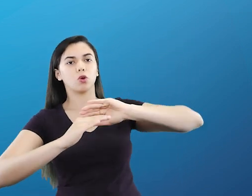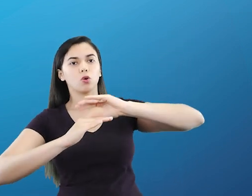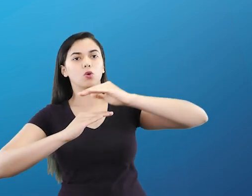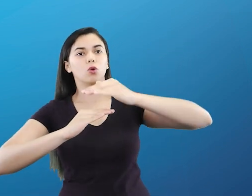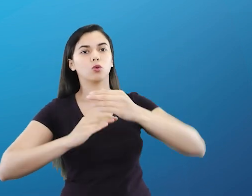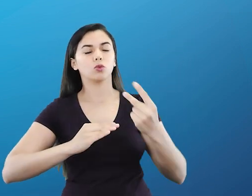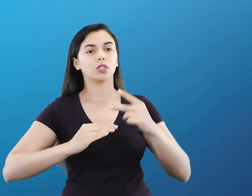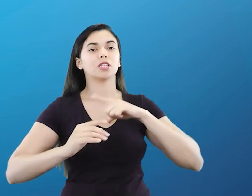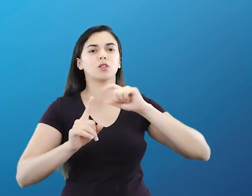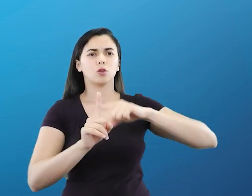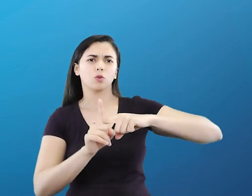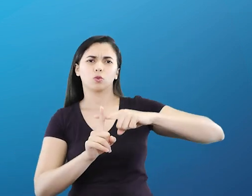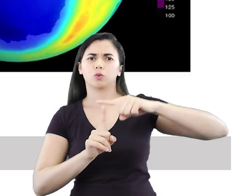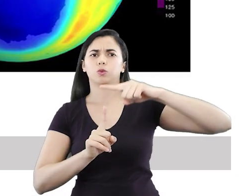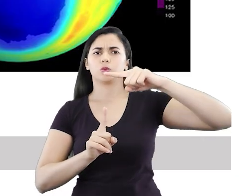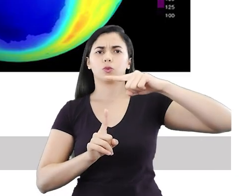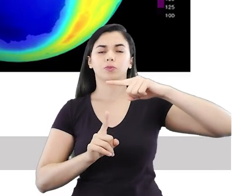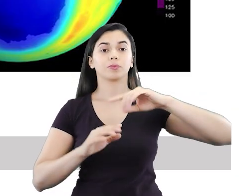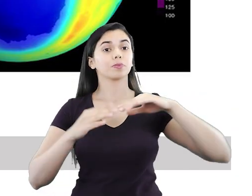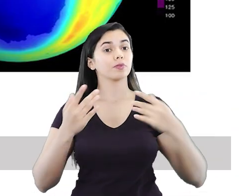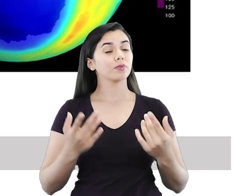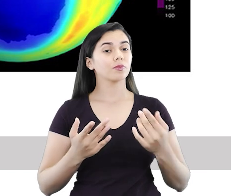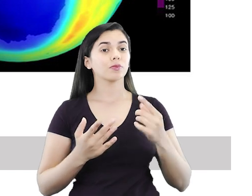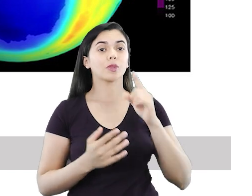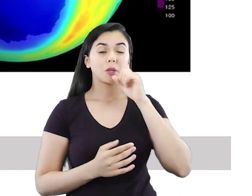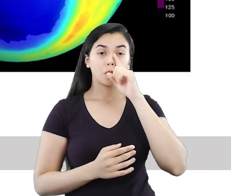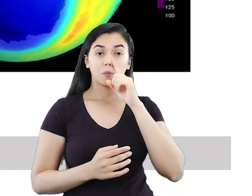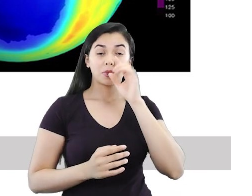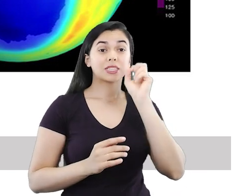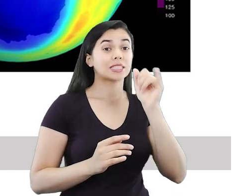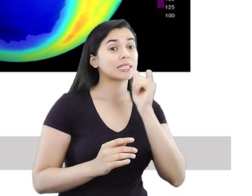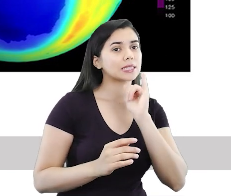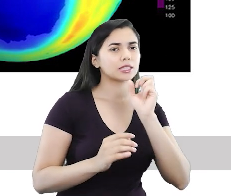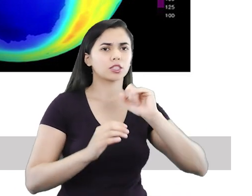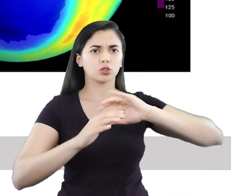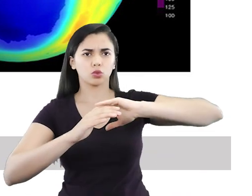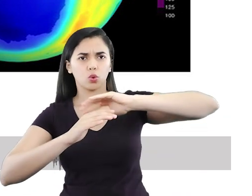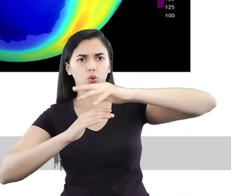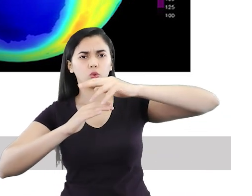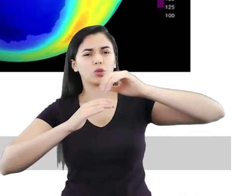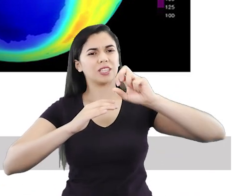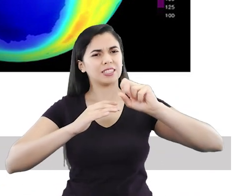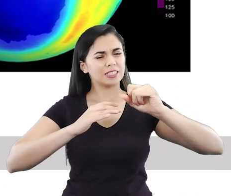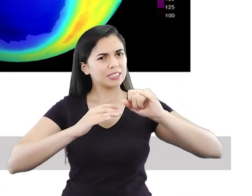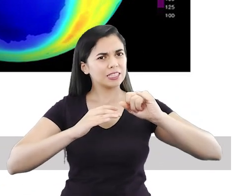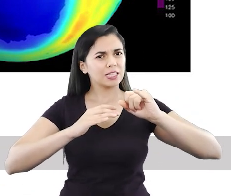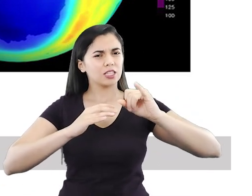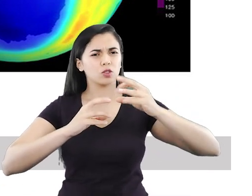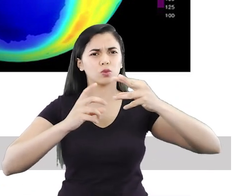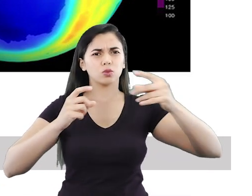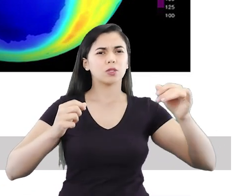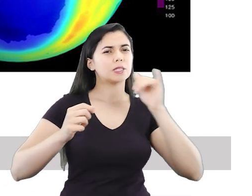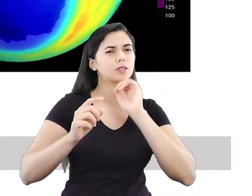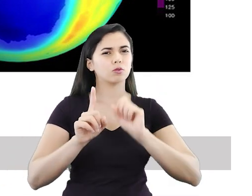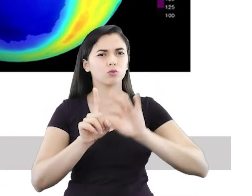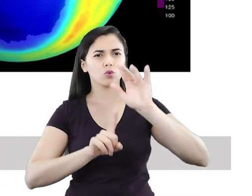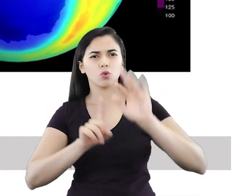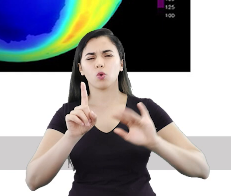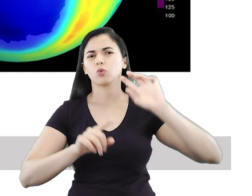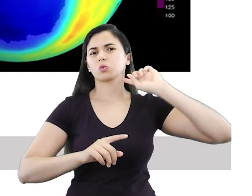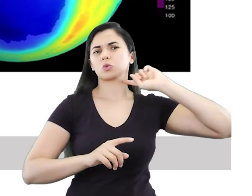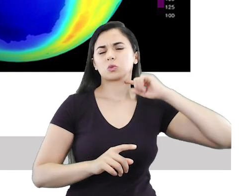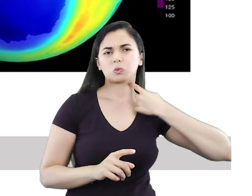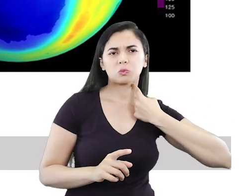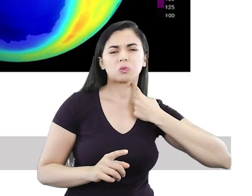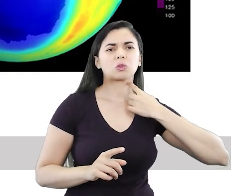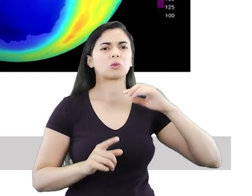temos uma temperatura muito elevada. Os riscos da destruição da camada de ozônio. Muitos gases poluentes emitidos aqui pela